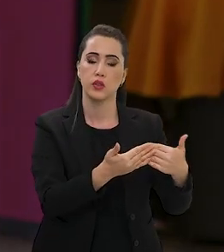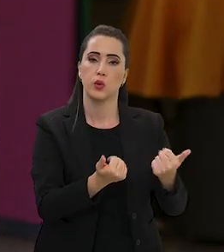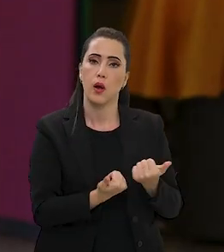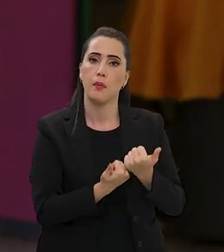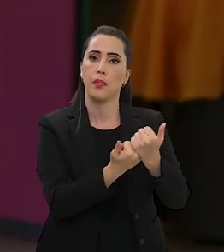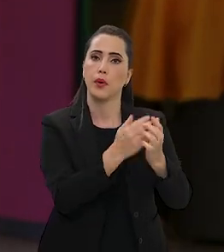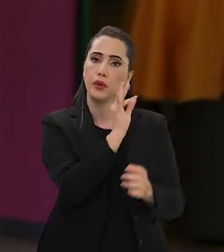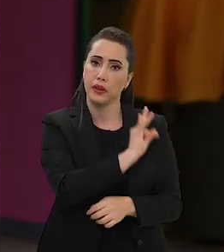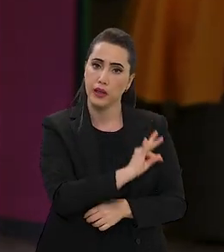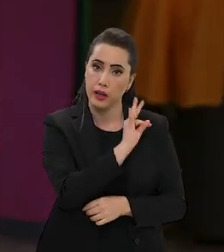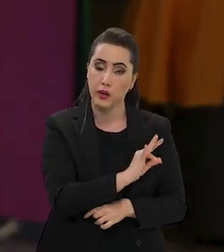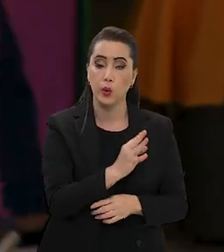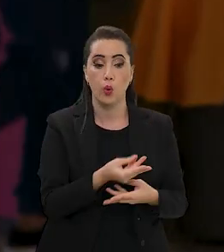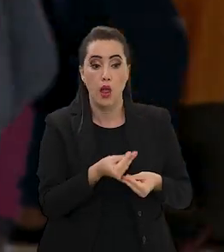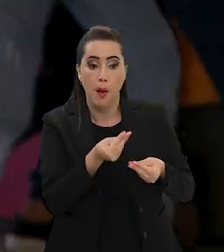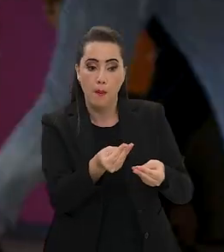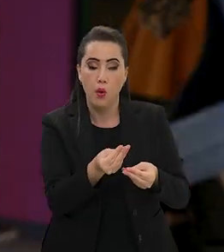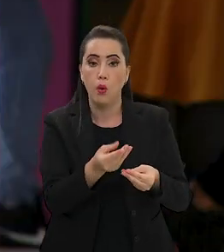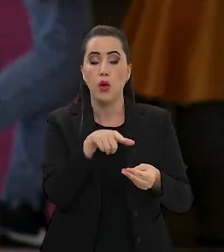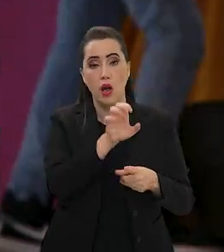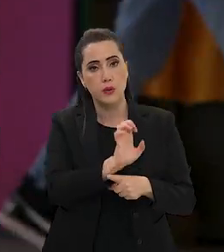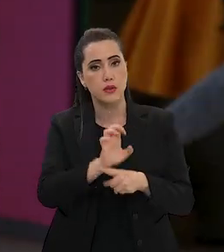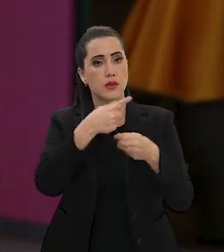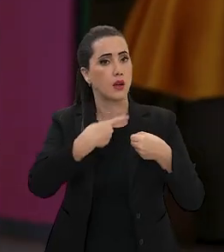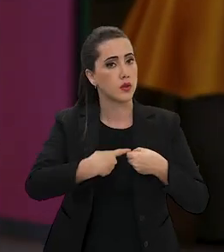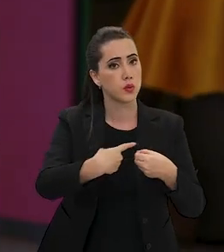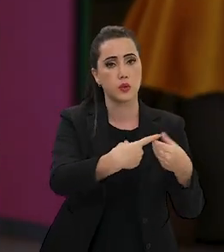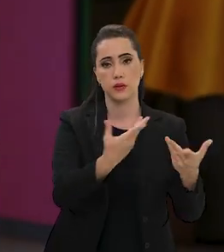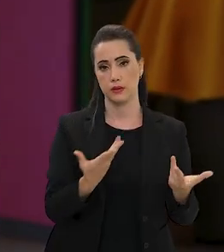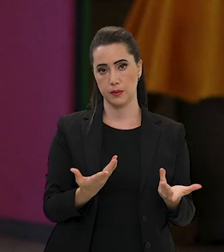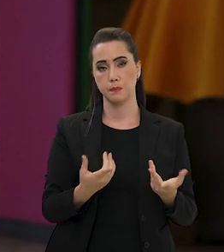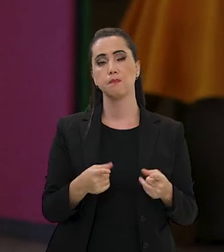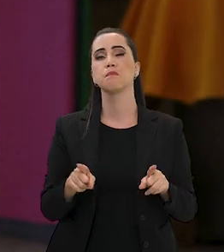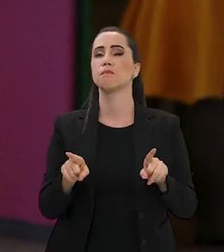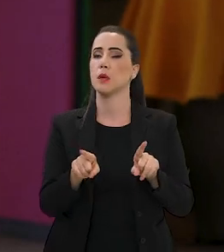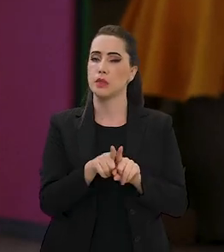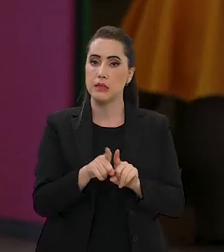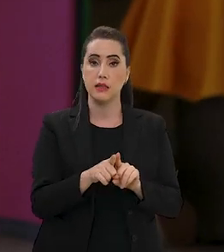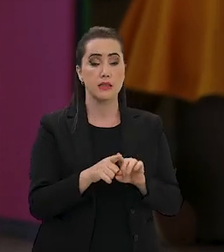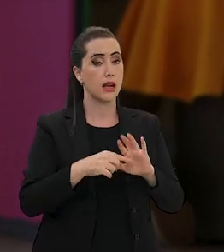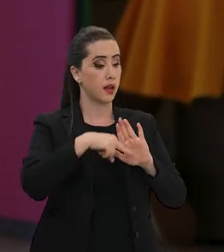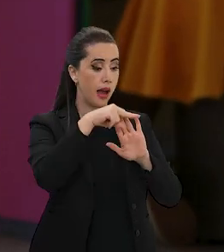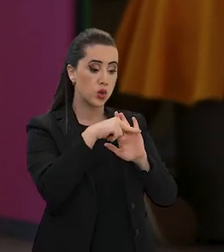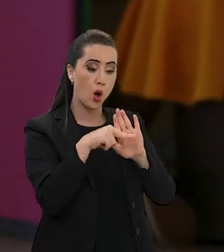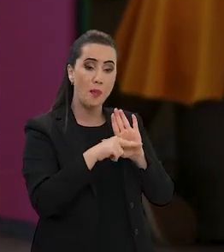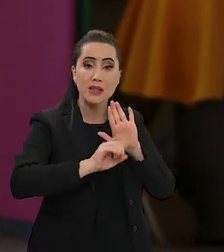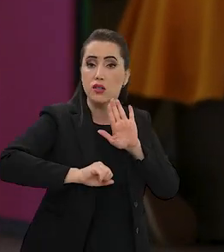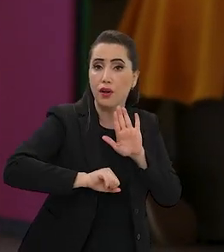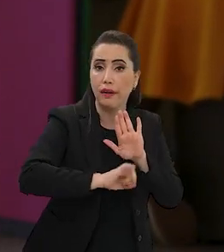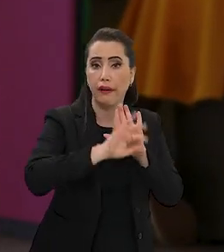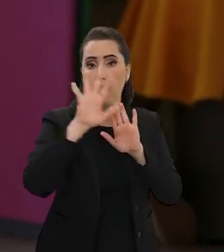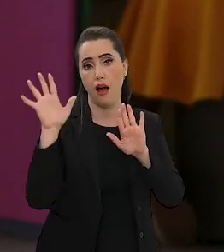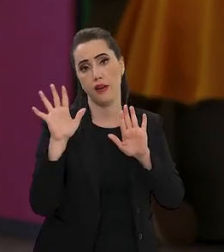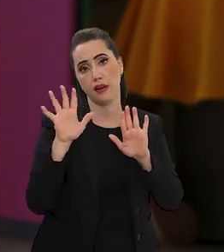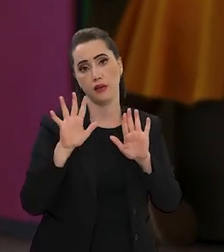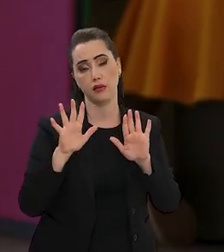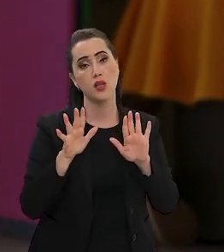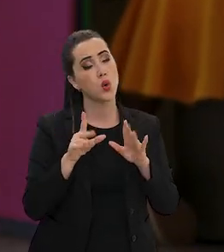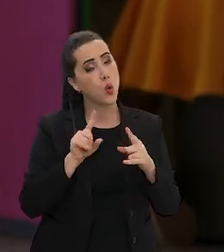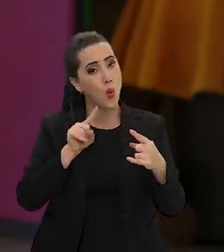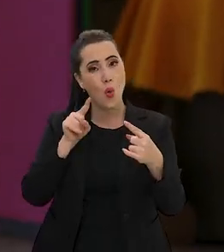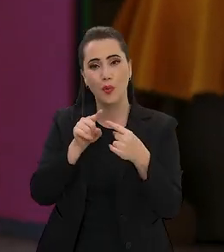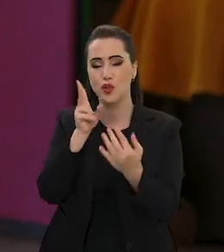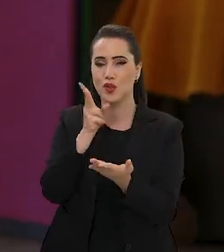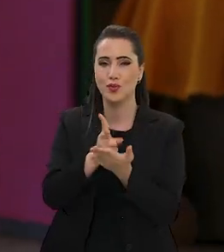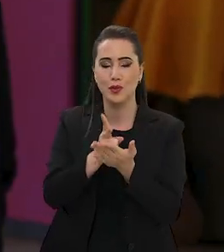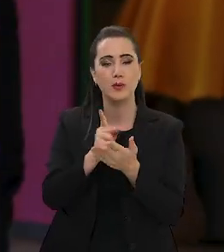desenvolvimento da assistência técnica e financeira ausentes e ter critérios claros e que objetivem melhorar a educação